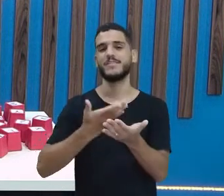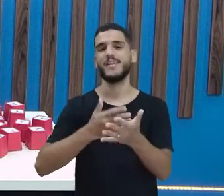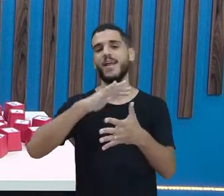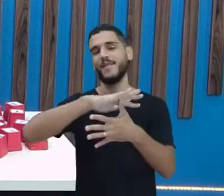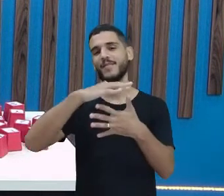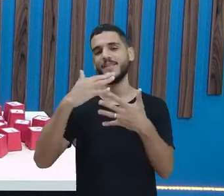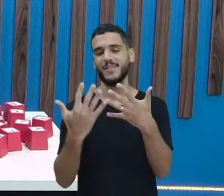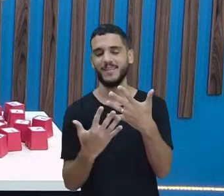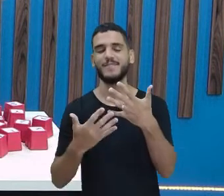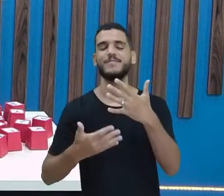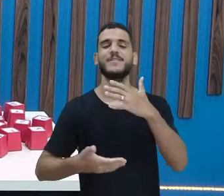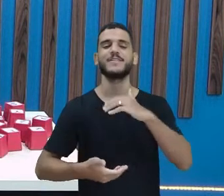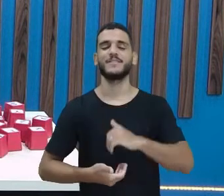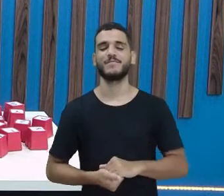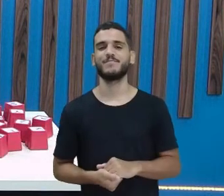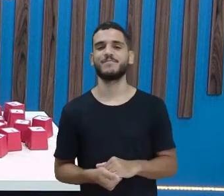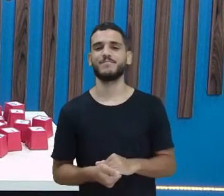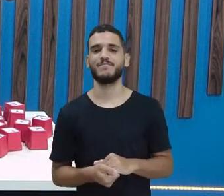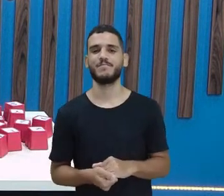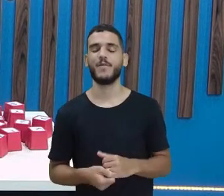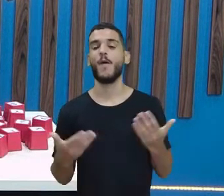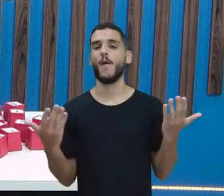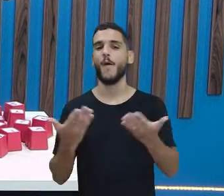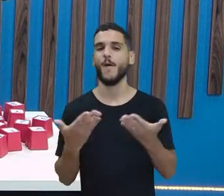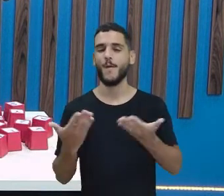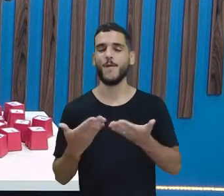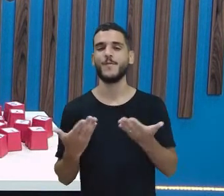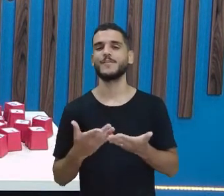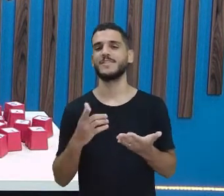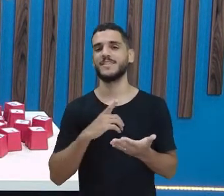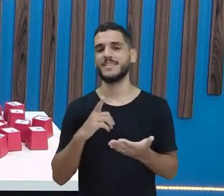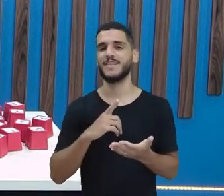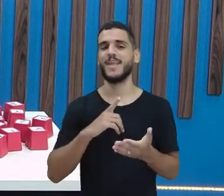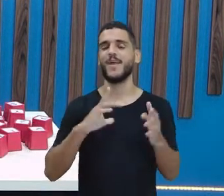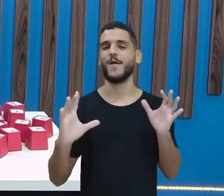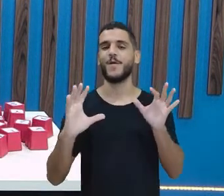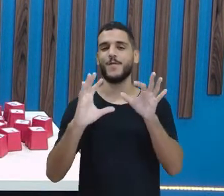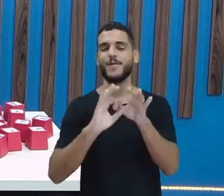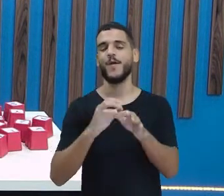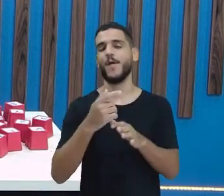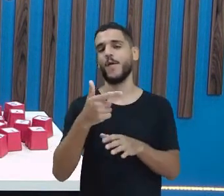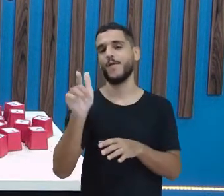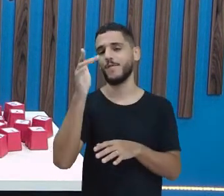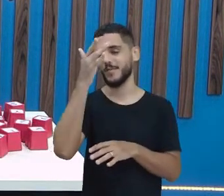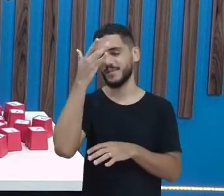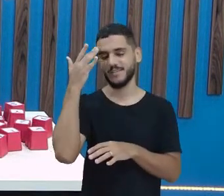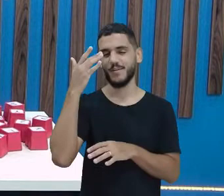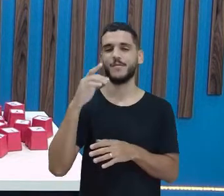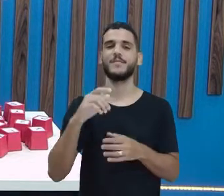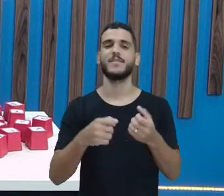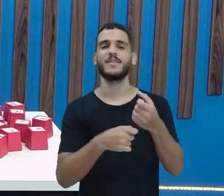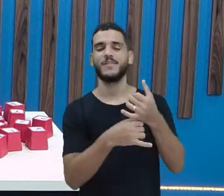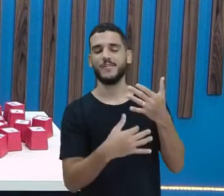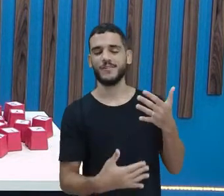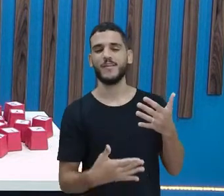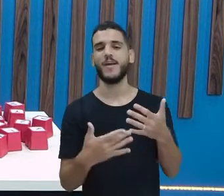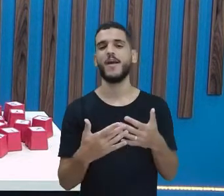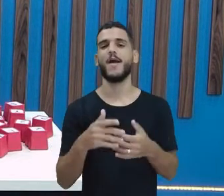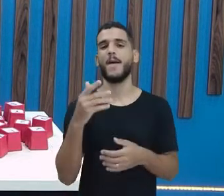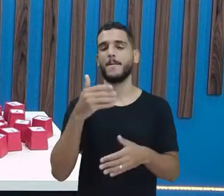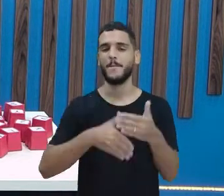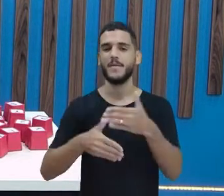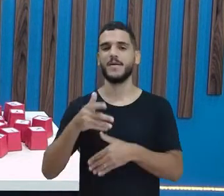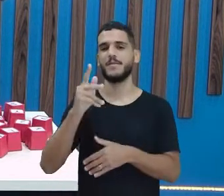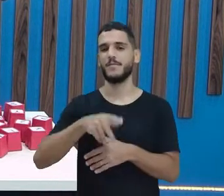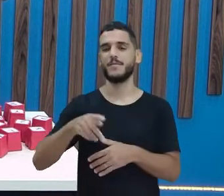língua brasileira de sinais. Ele está levando essa aula a mais pessoas. E no chat, eu tenho a participação da